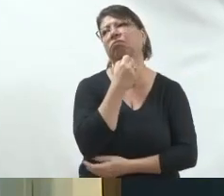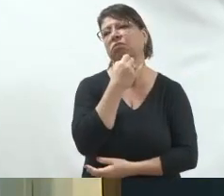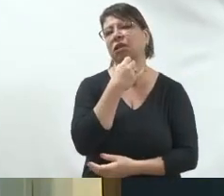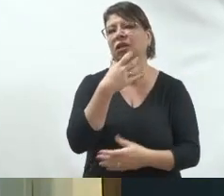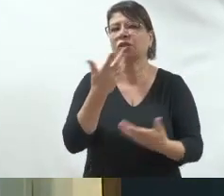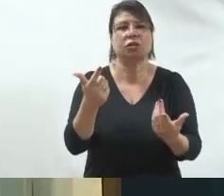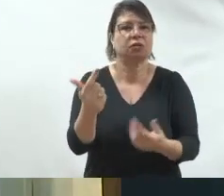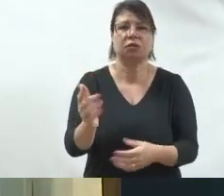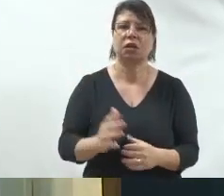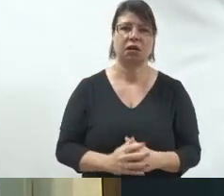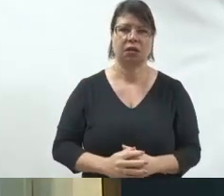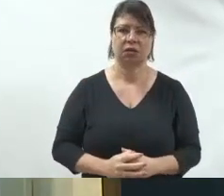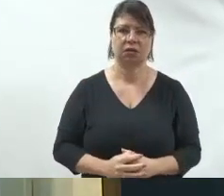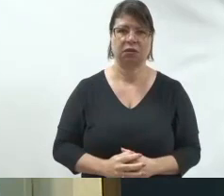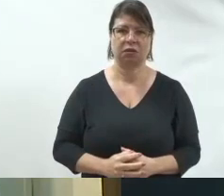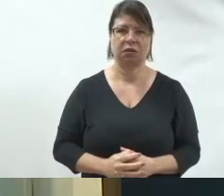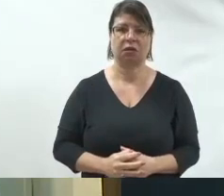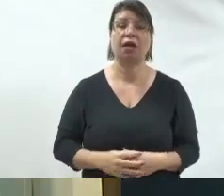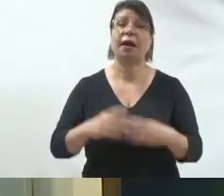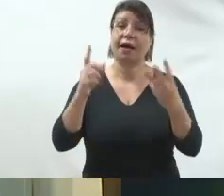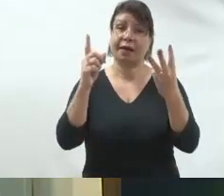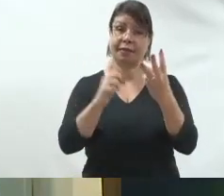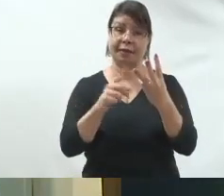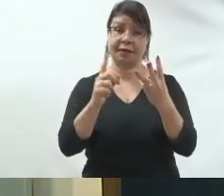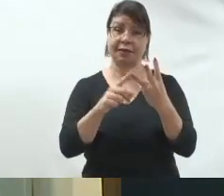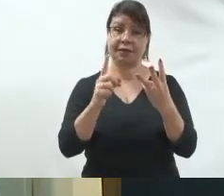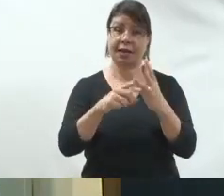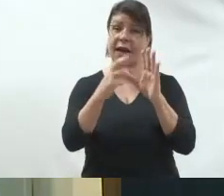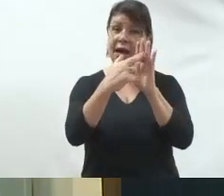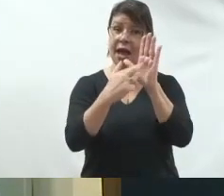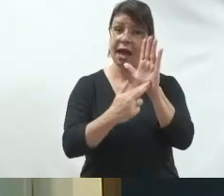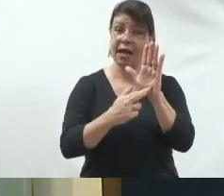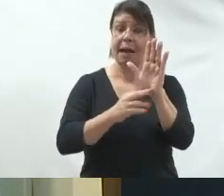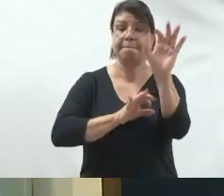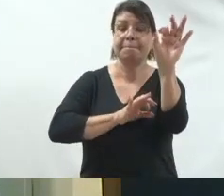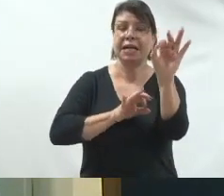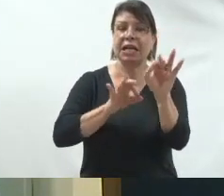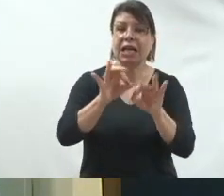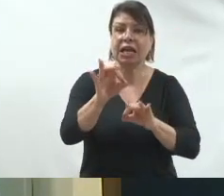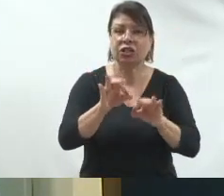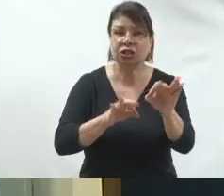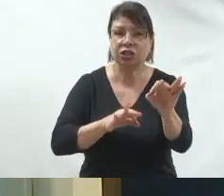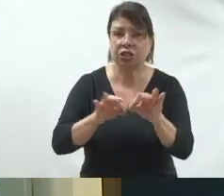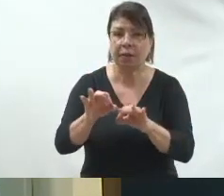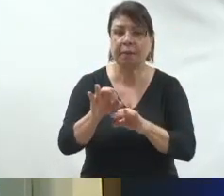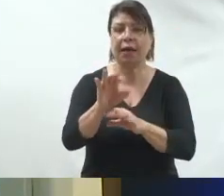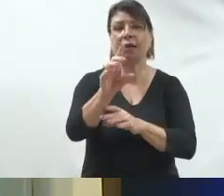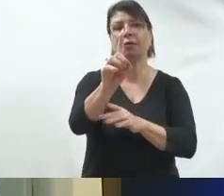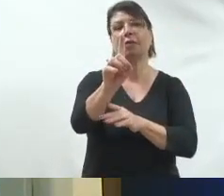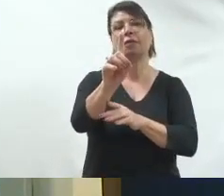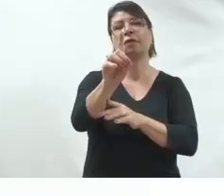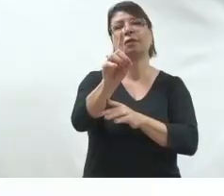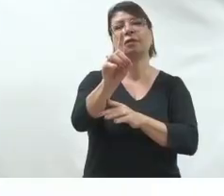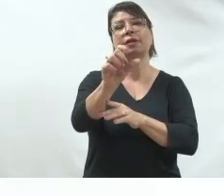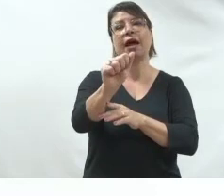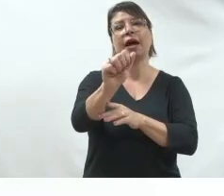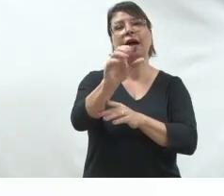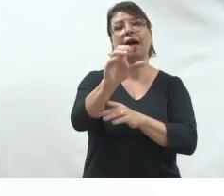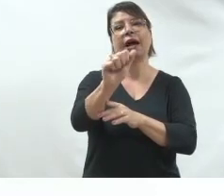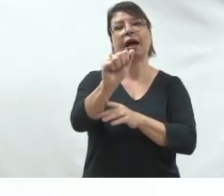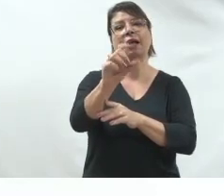que se encadeia na terceira regra, é o planejamento da cadência. O que geralmente vai acontecer? Lá pelo dia